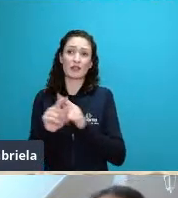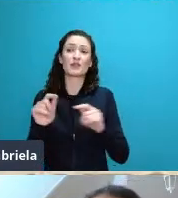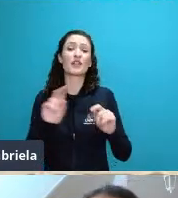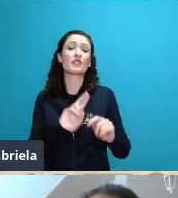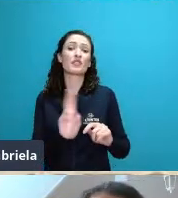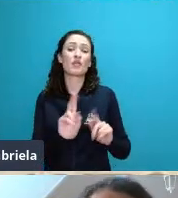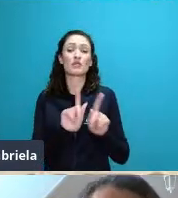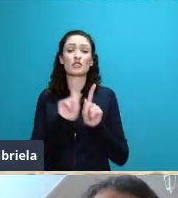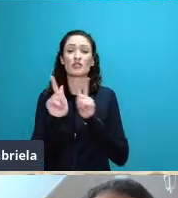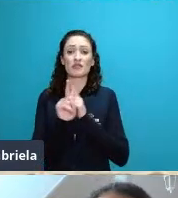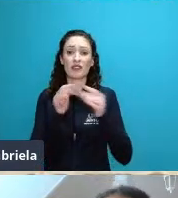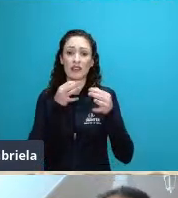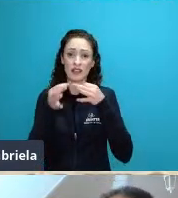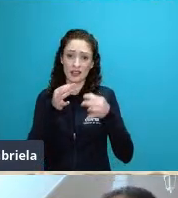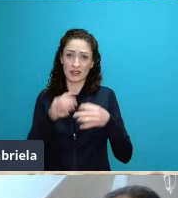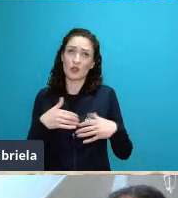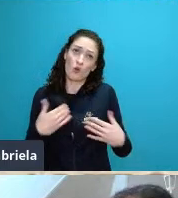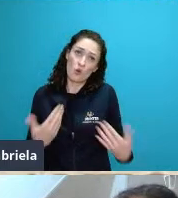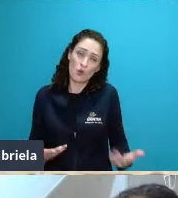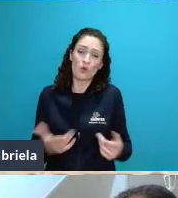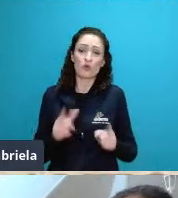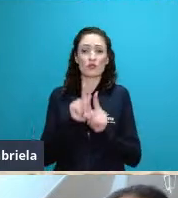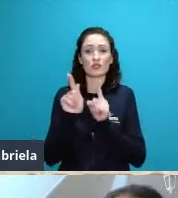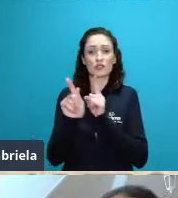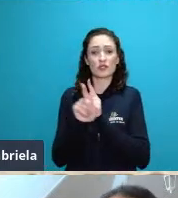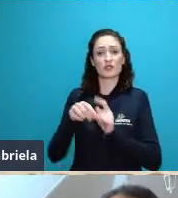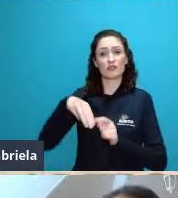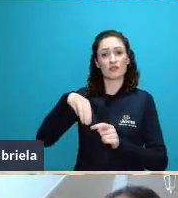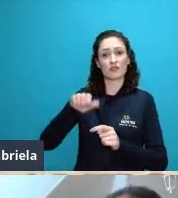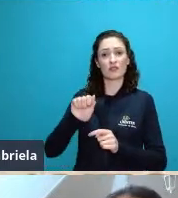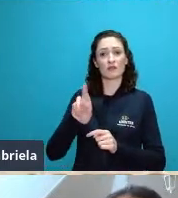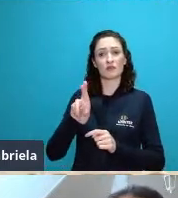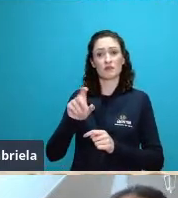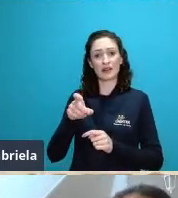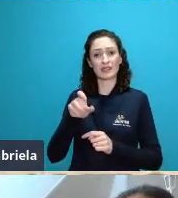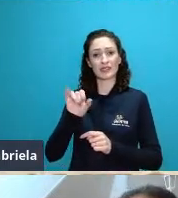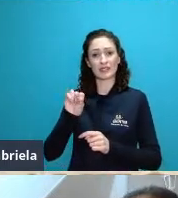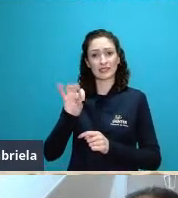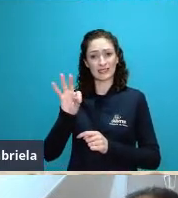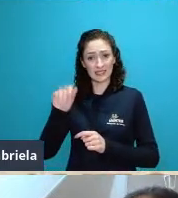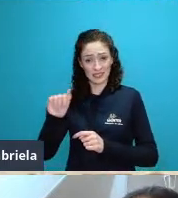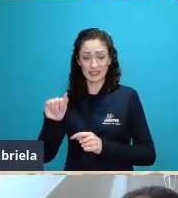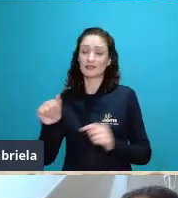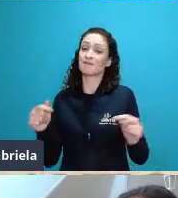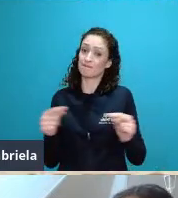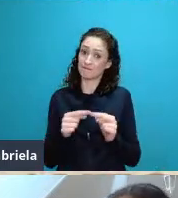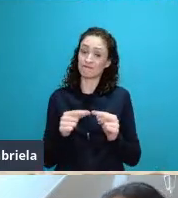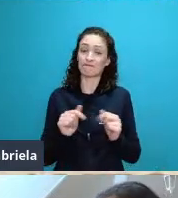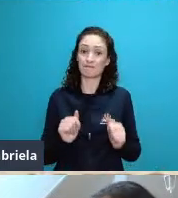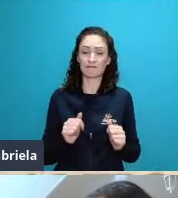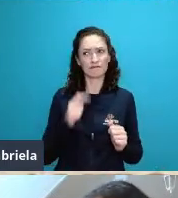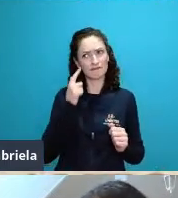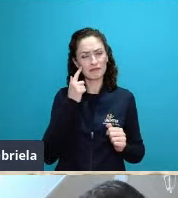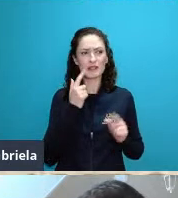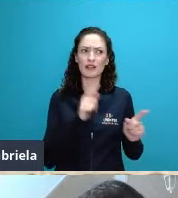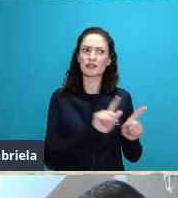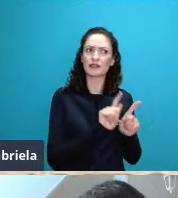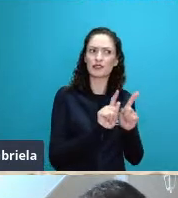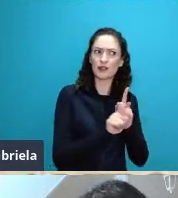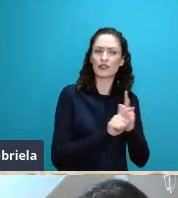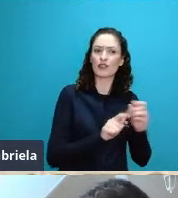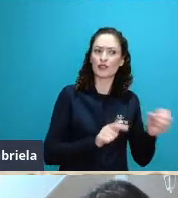também como geografia marxista assim tratada na literatura então a geografia crítica e a geografia